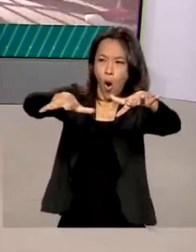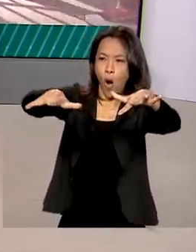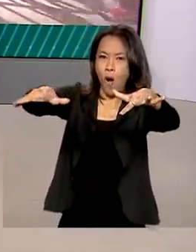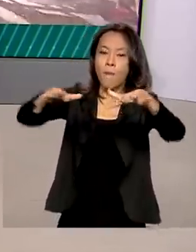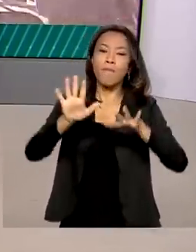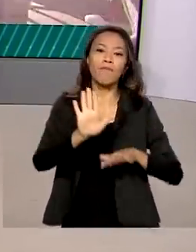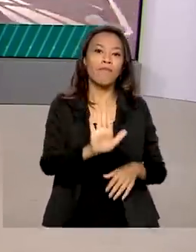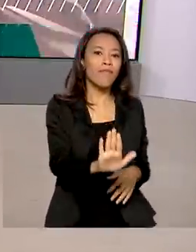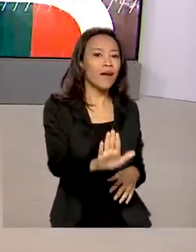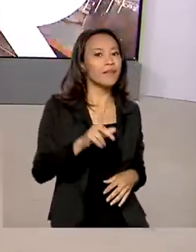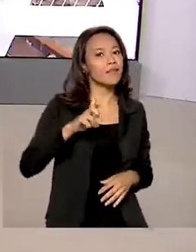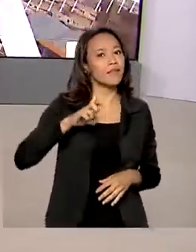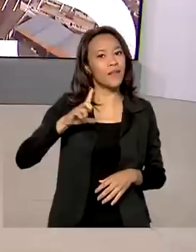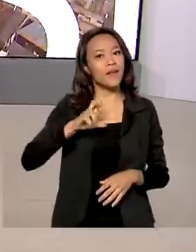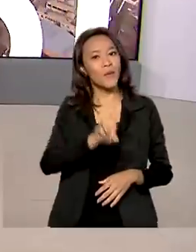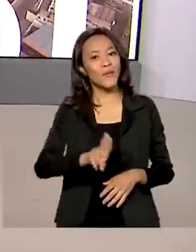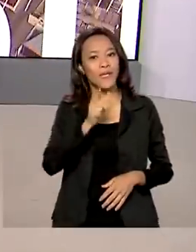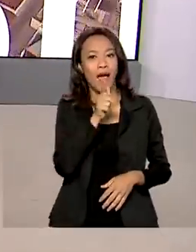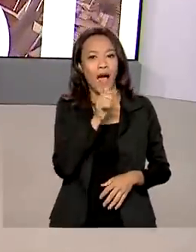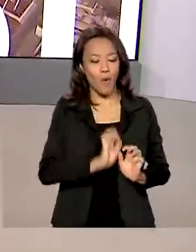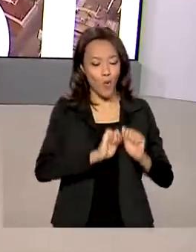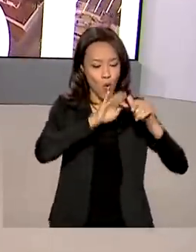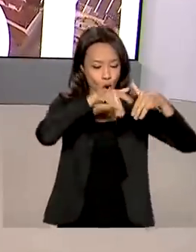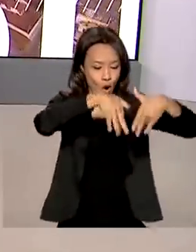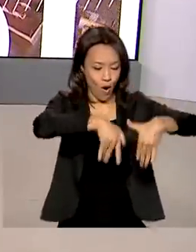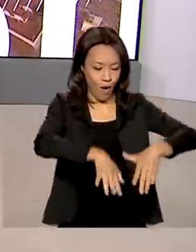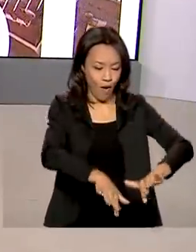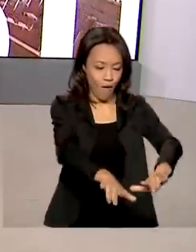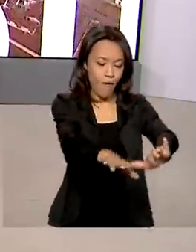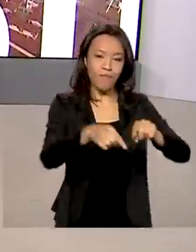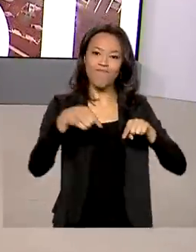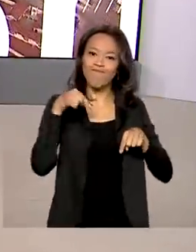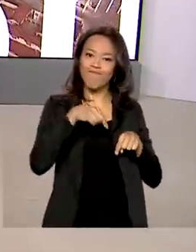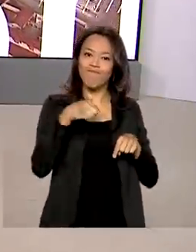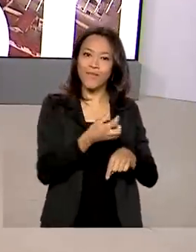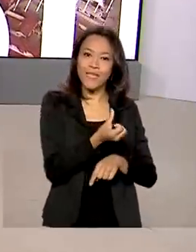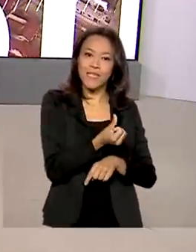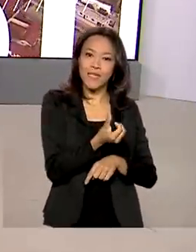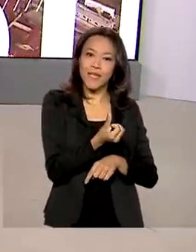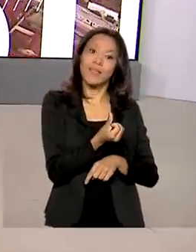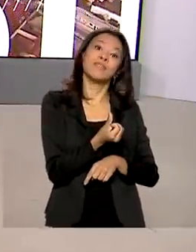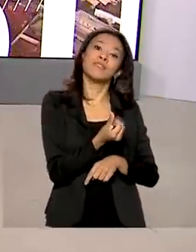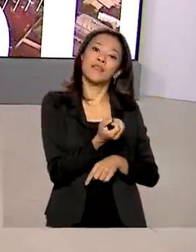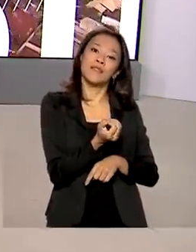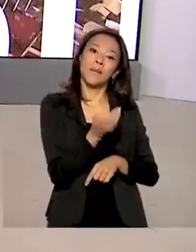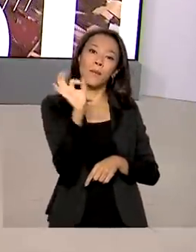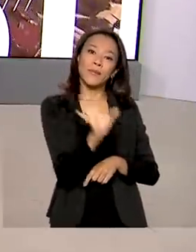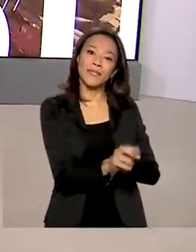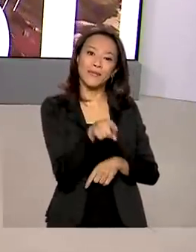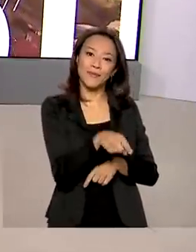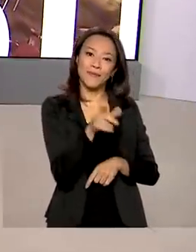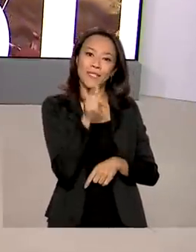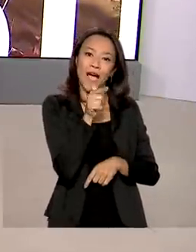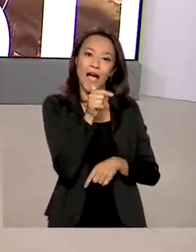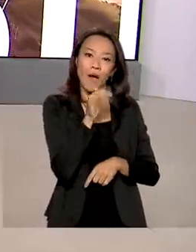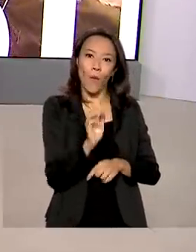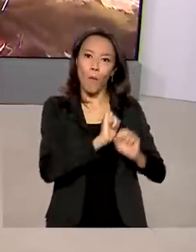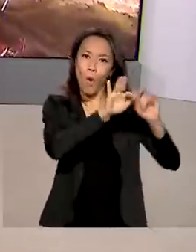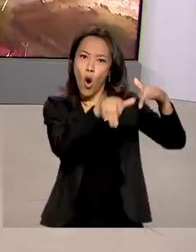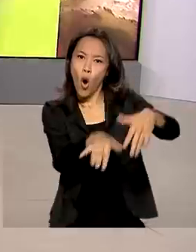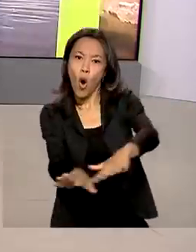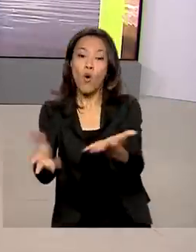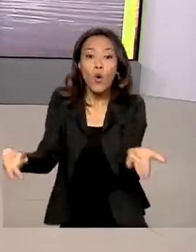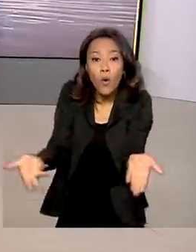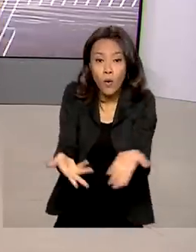tem como base as usinas hidrelétricas, que respondem por mais de 60% da produção. Por isso, hoje, no segundo